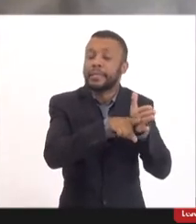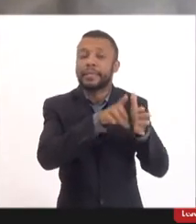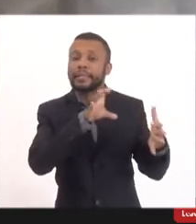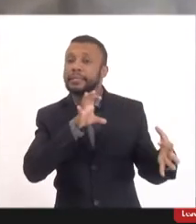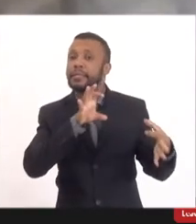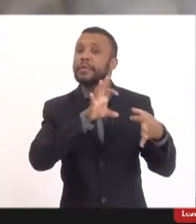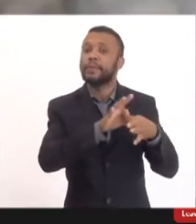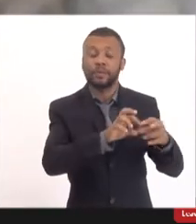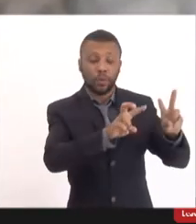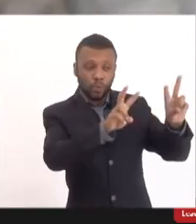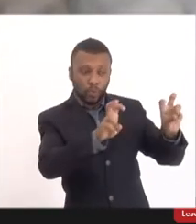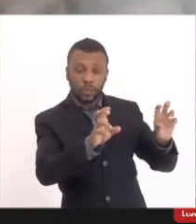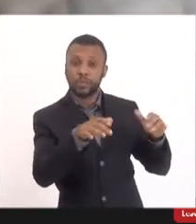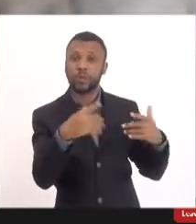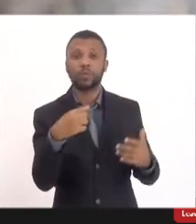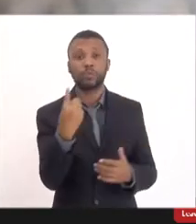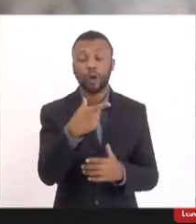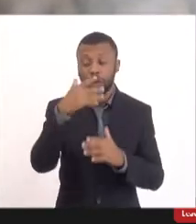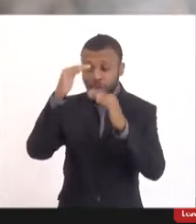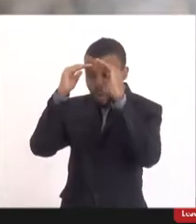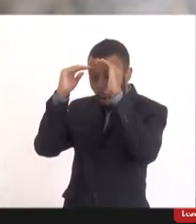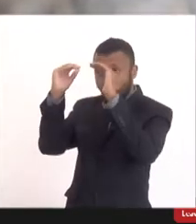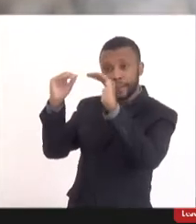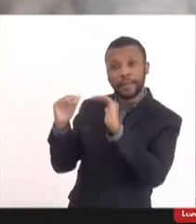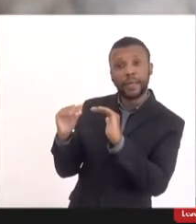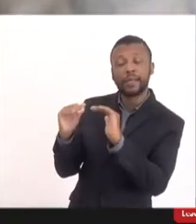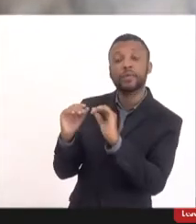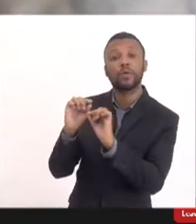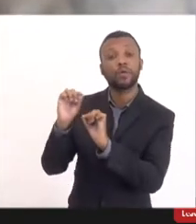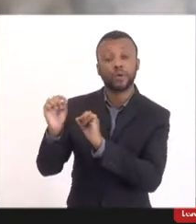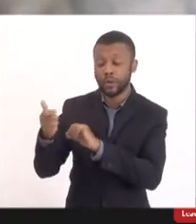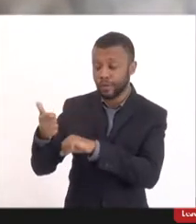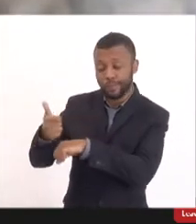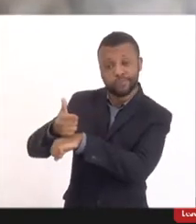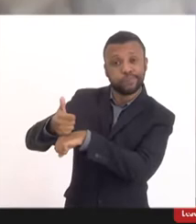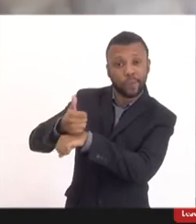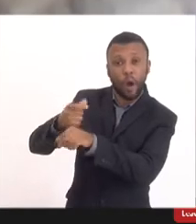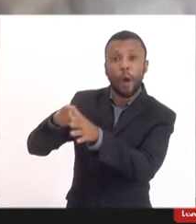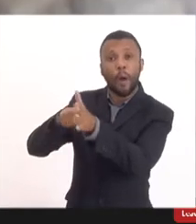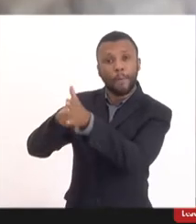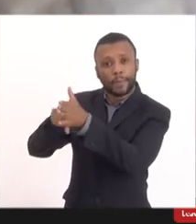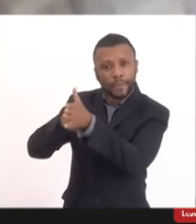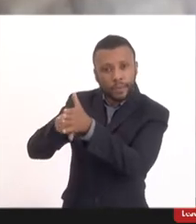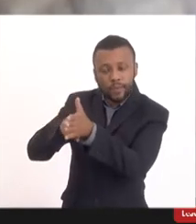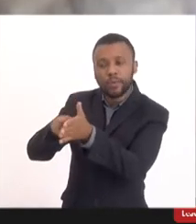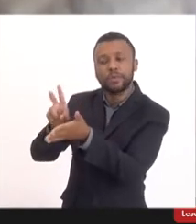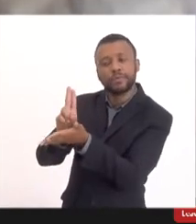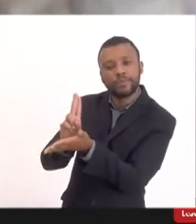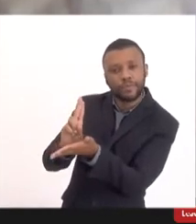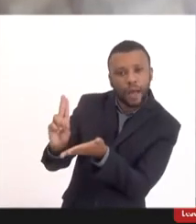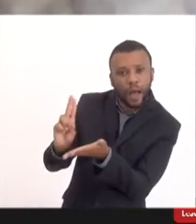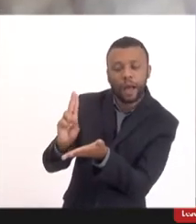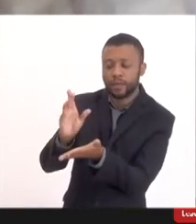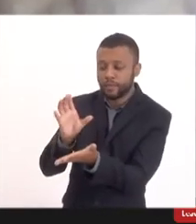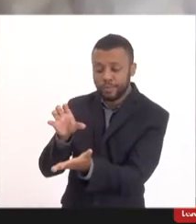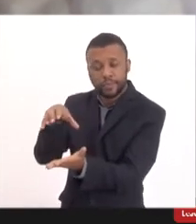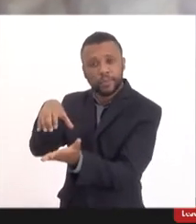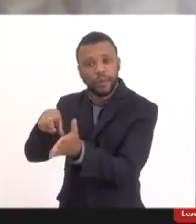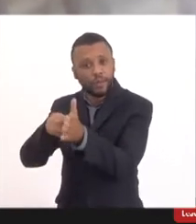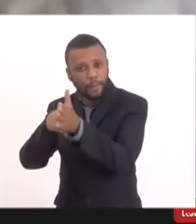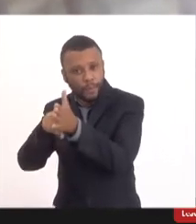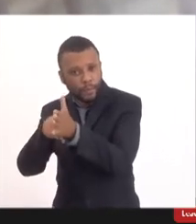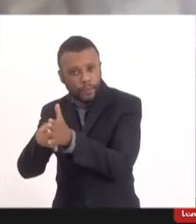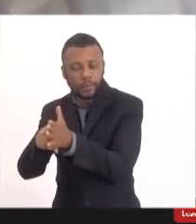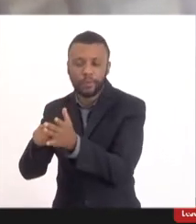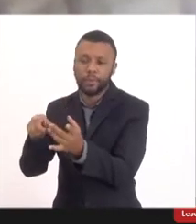sobre o assunto. Então, gente acata o que os especialistas, os pesquisadores das universidades, os centros de pesquisa com o Fiocruz e